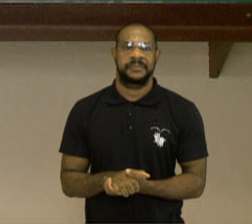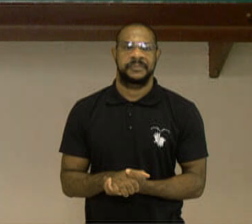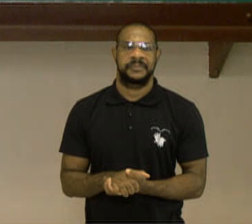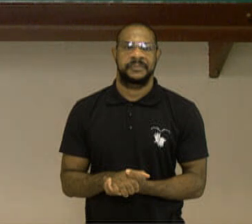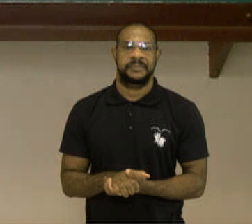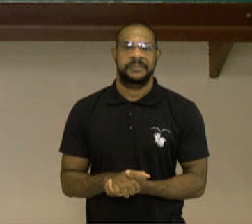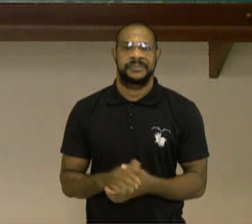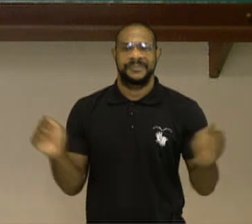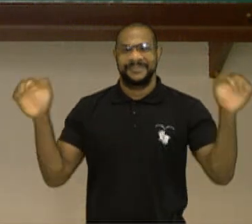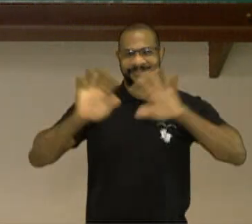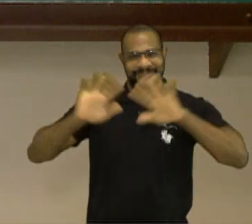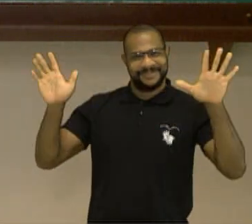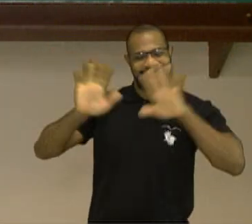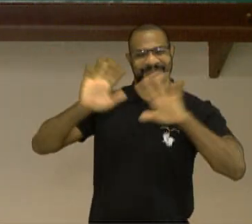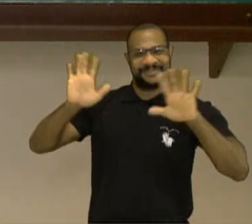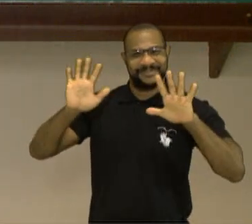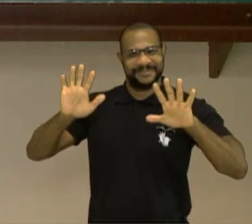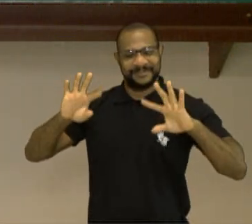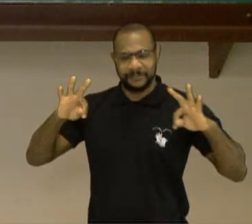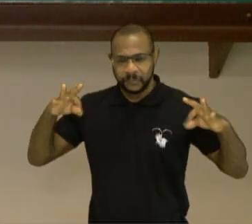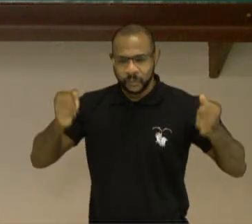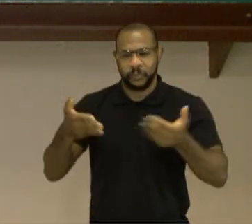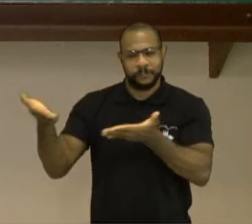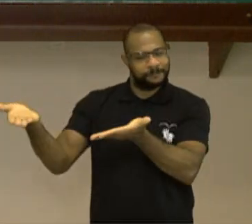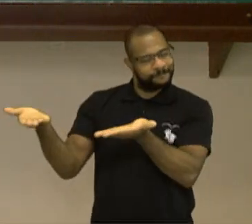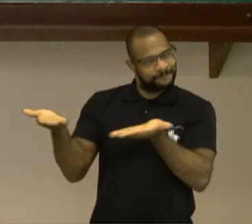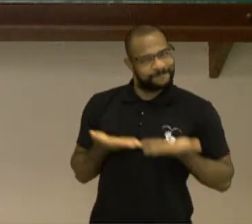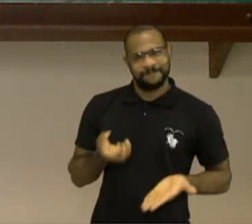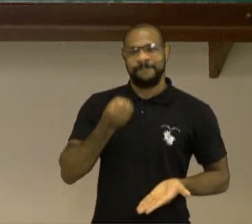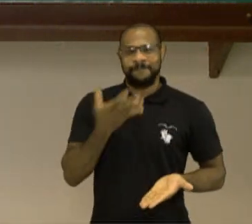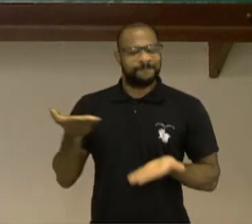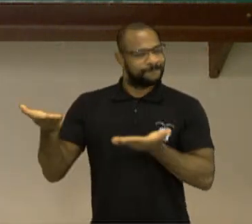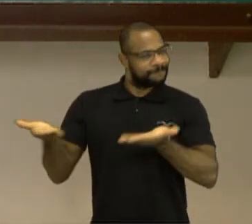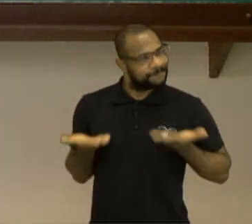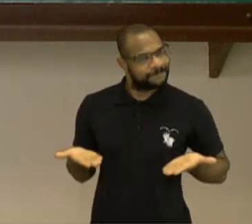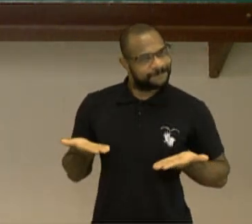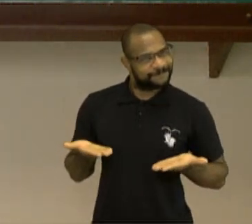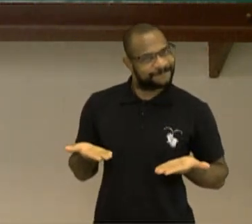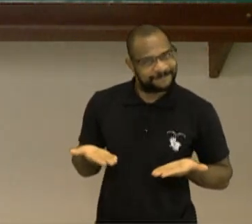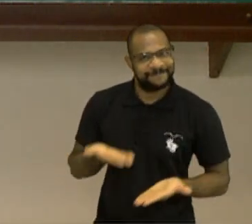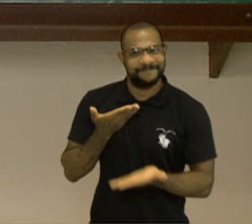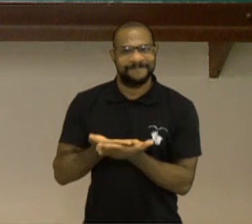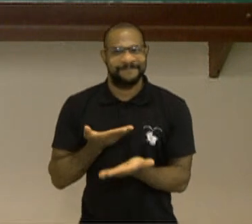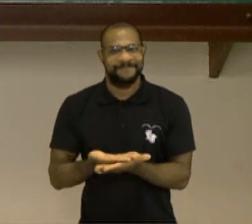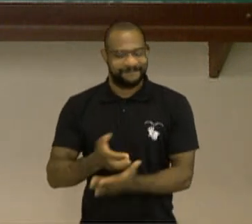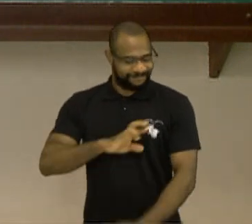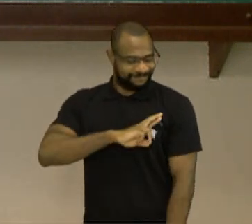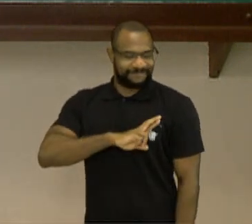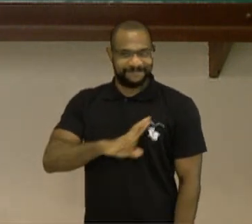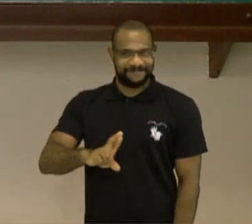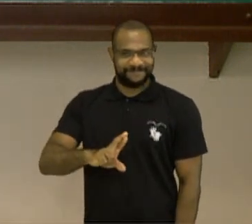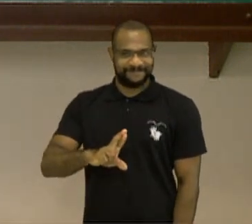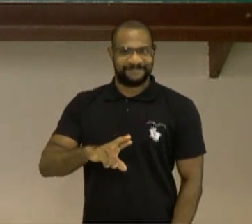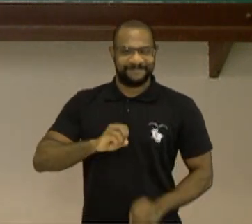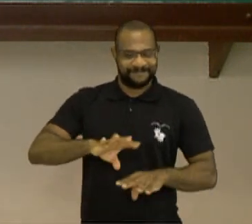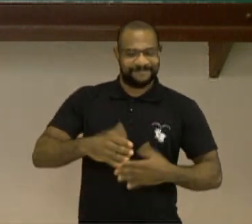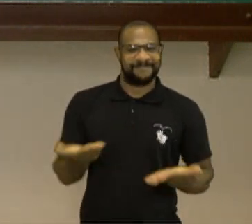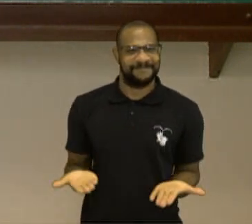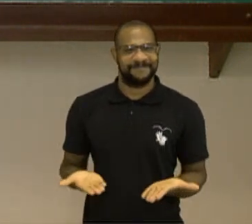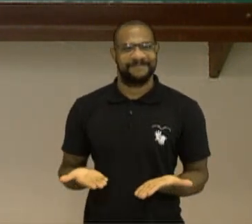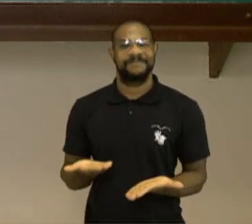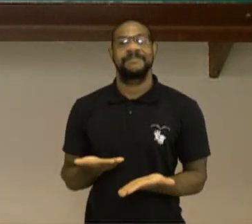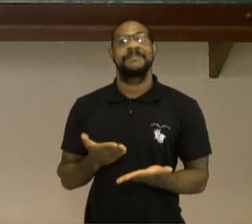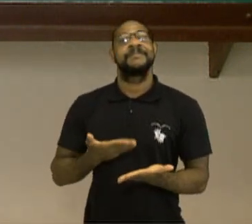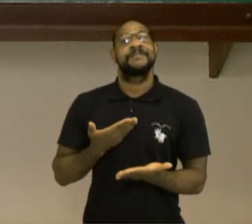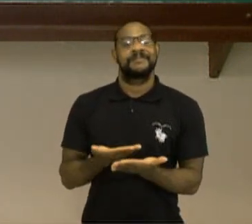Olá, sejam todos e todas muito bem-vindos a Aventureiros da Diversidade Cultural. Bem-vindos